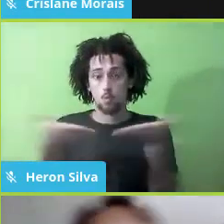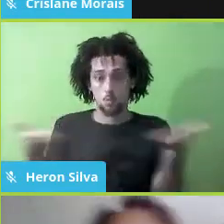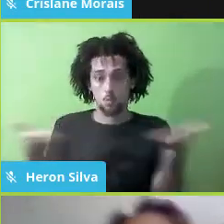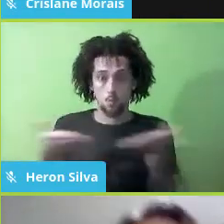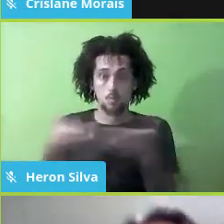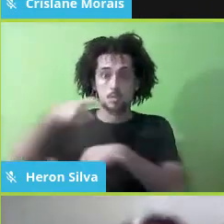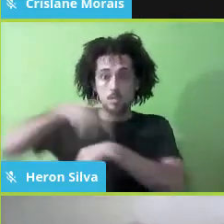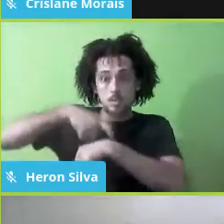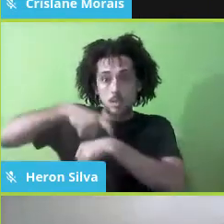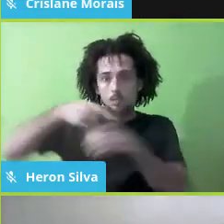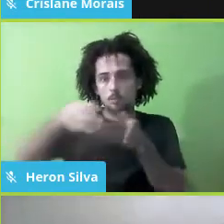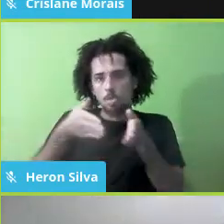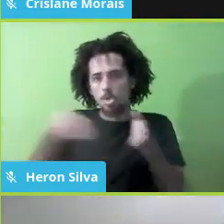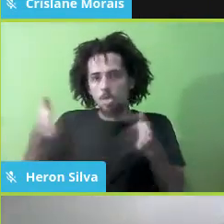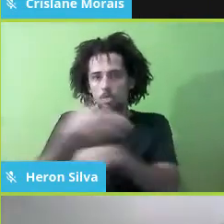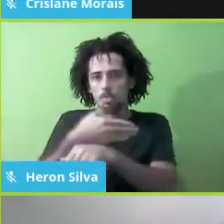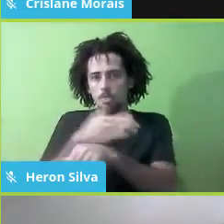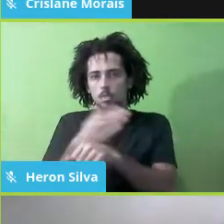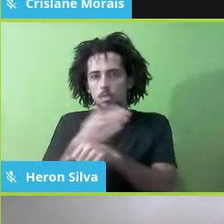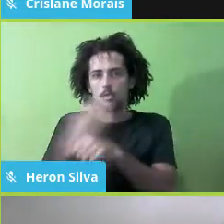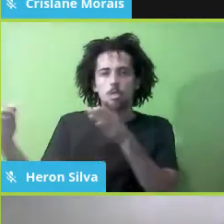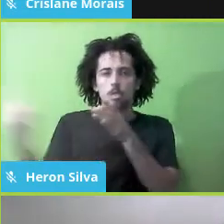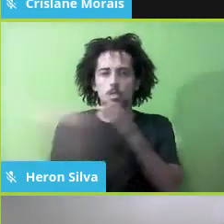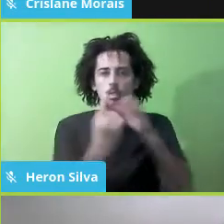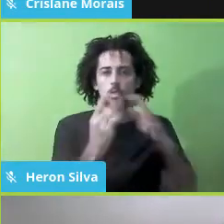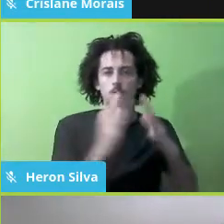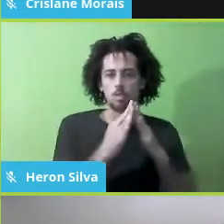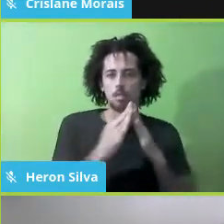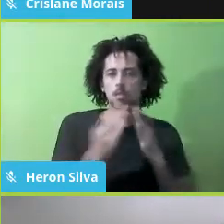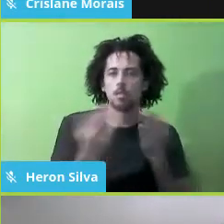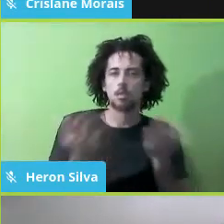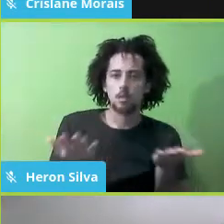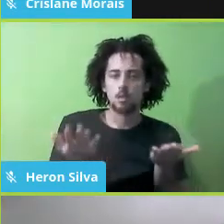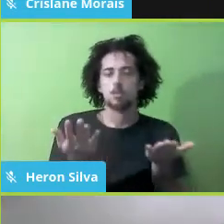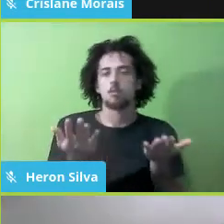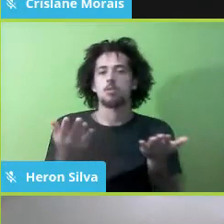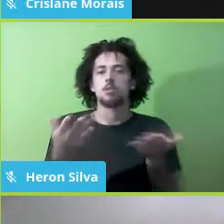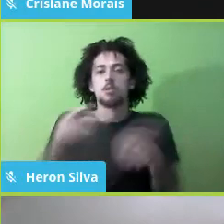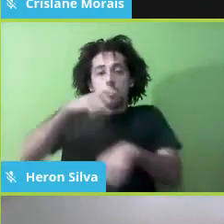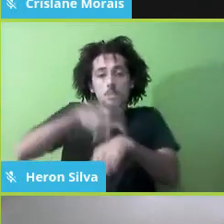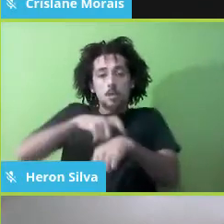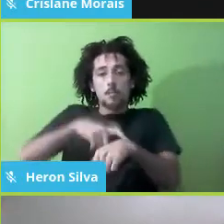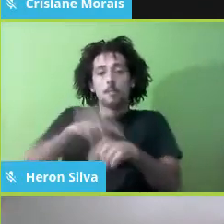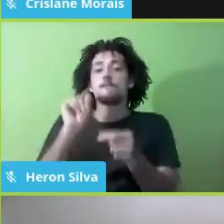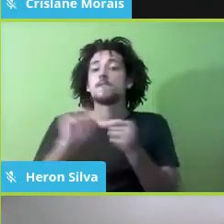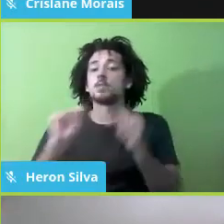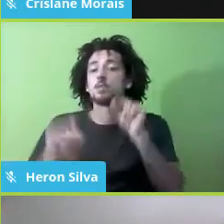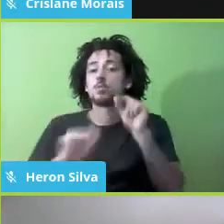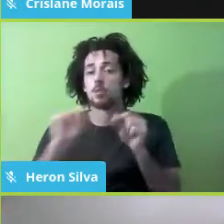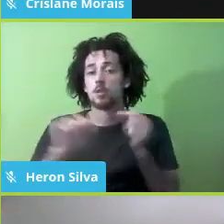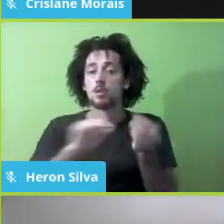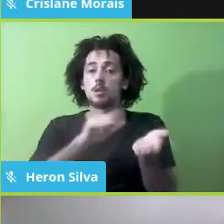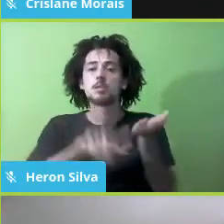de isolamento como um tempo em que você estaria fazendo atividades fora da escola, né,